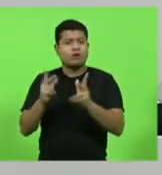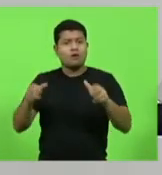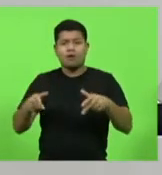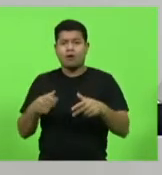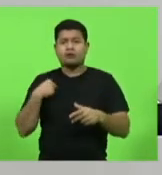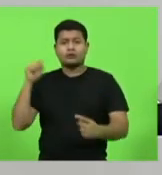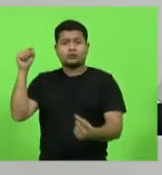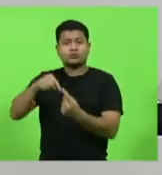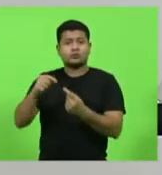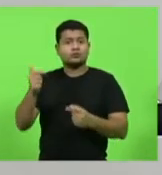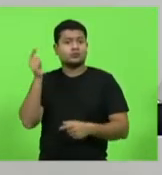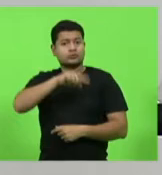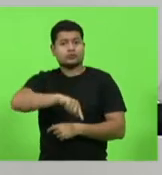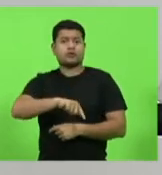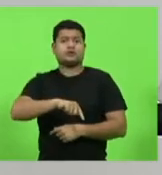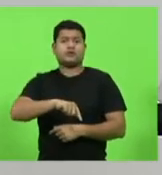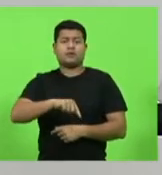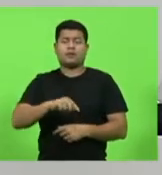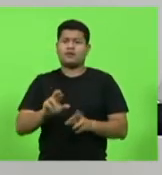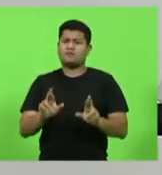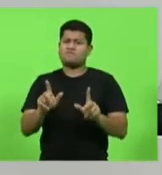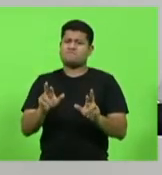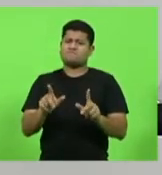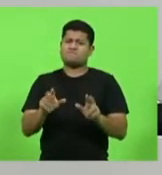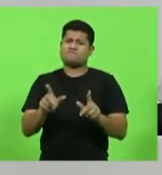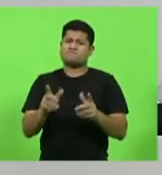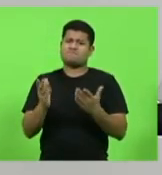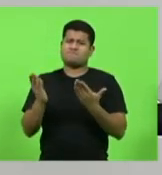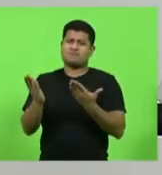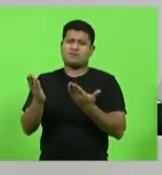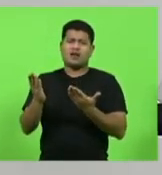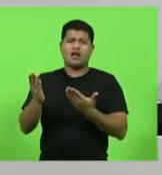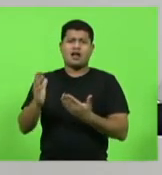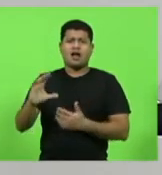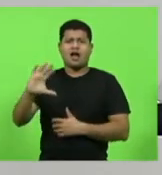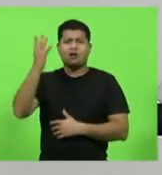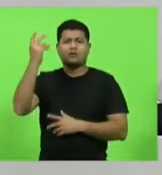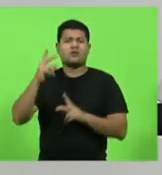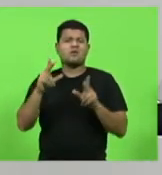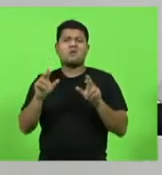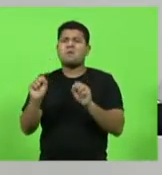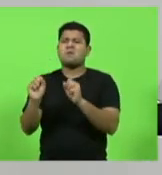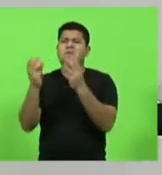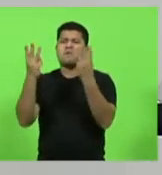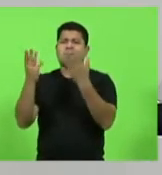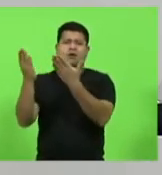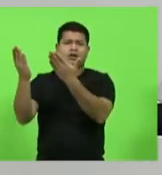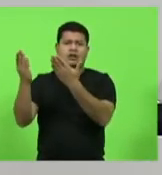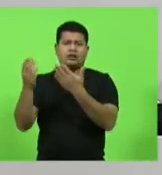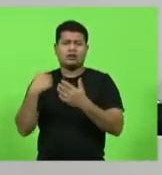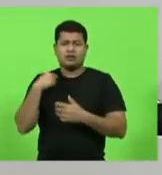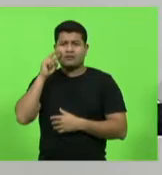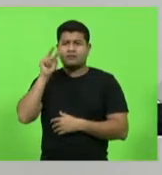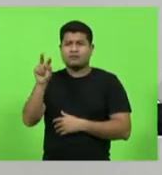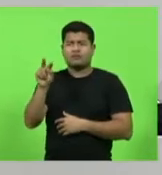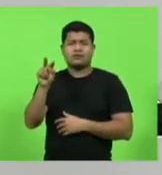no final dela, muito diferente do que aquele espetáculo grotesco que nós assistimos,